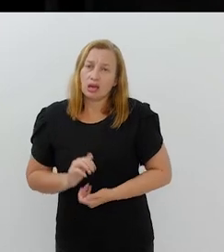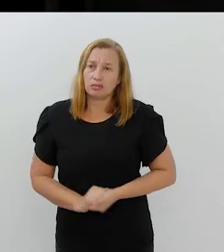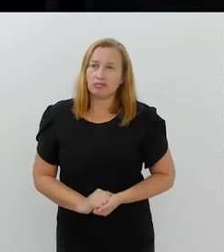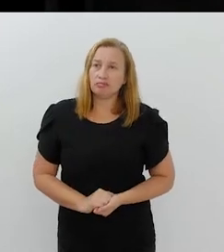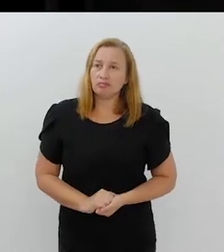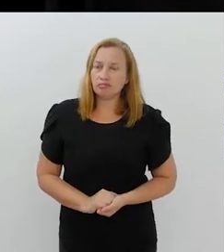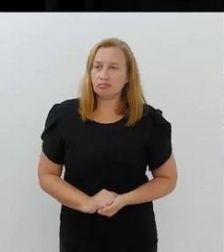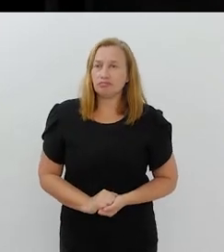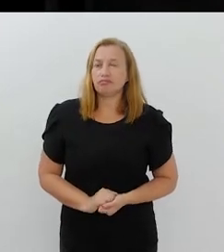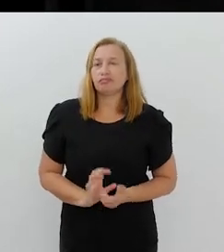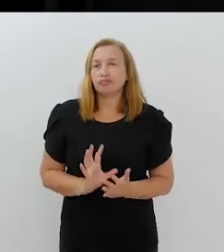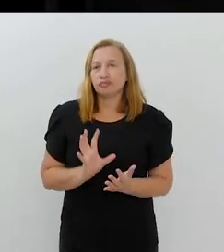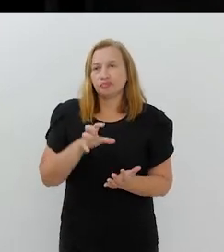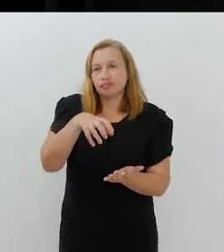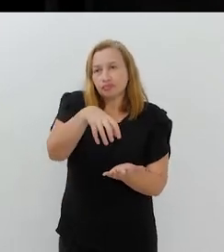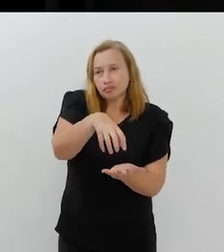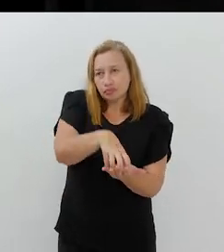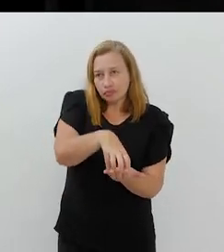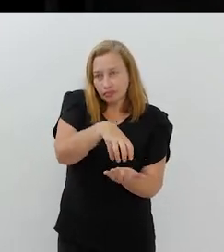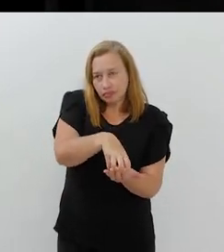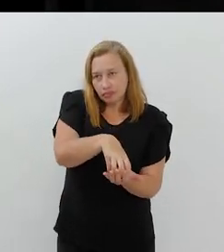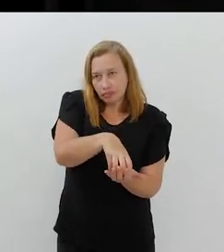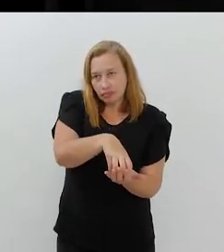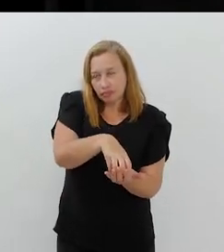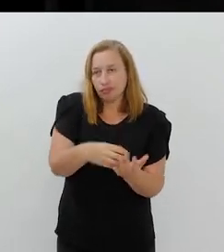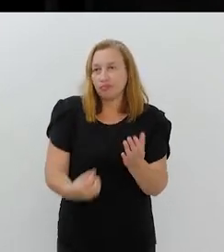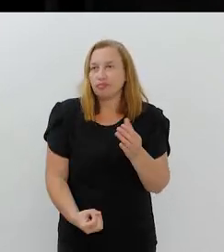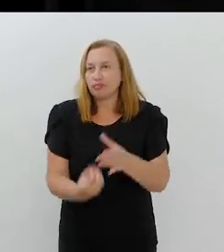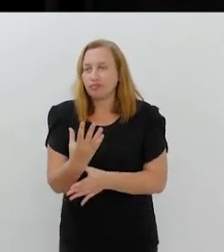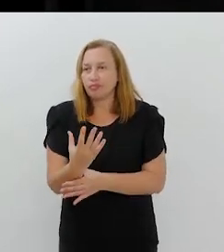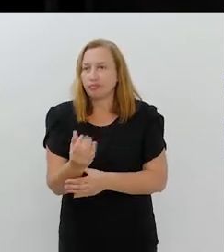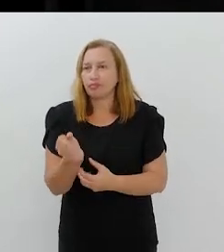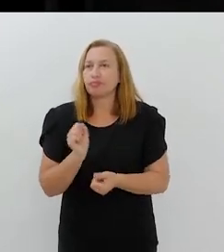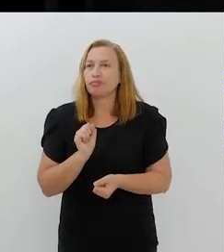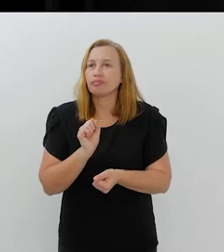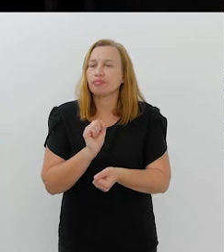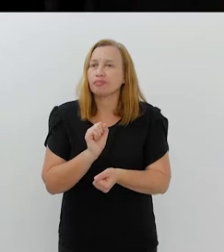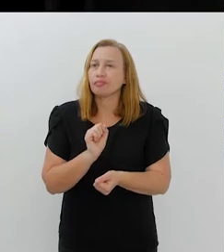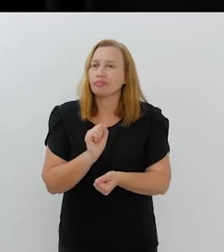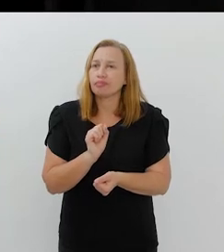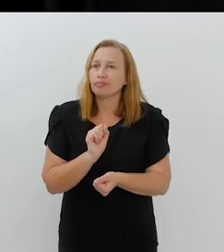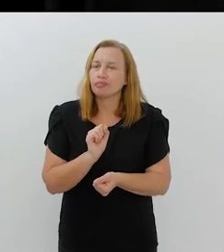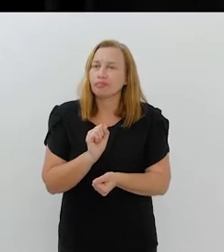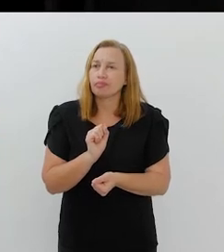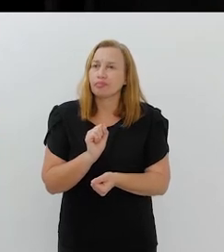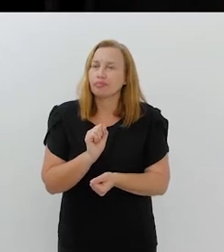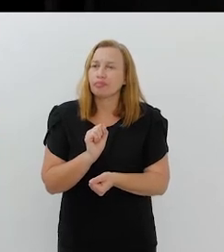comitê emperrou a partir do momento em que,